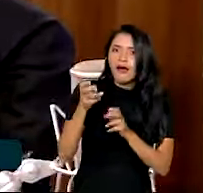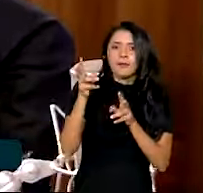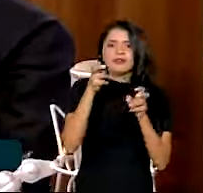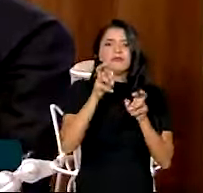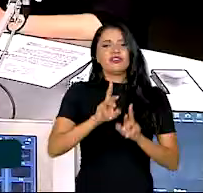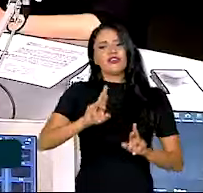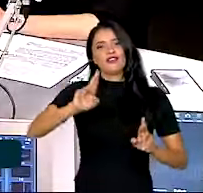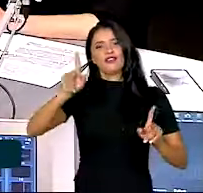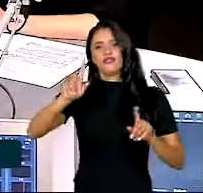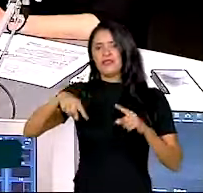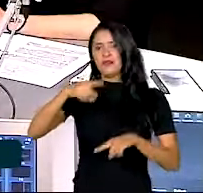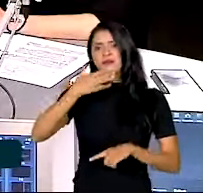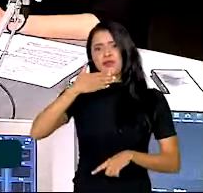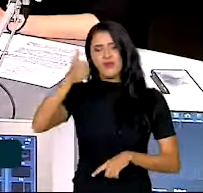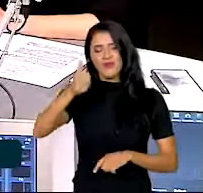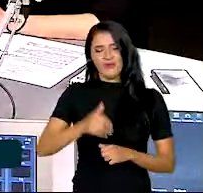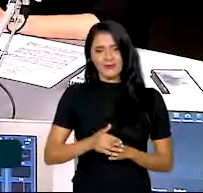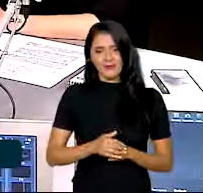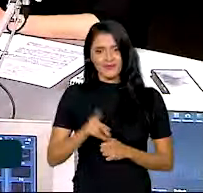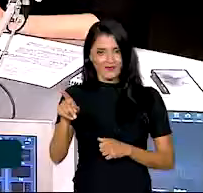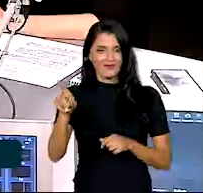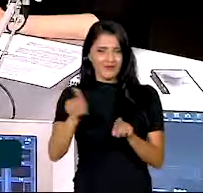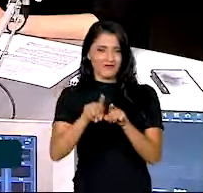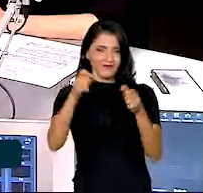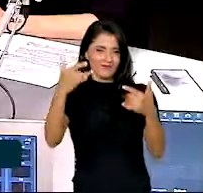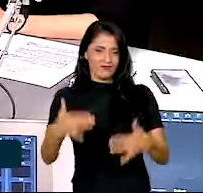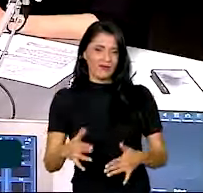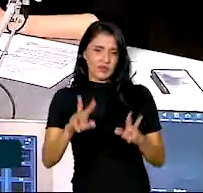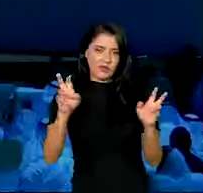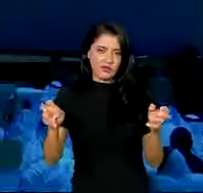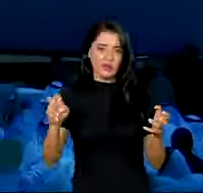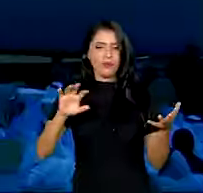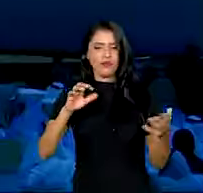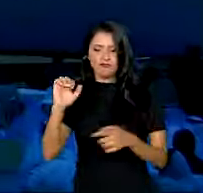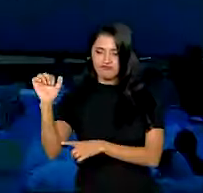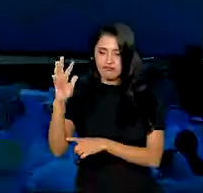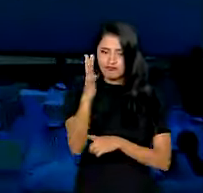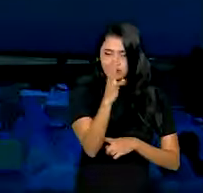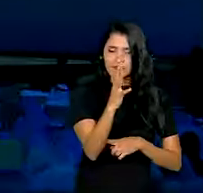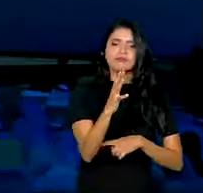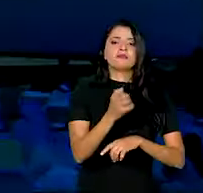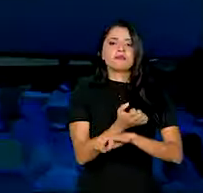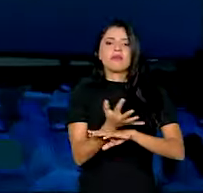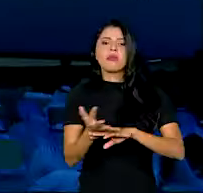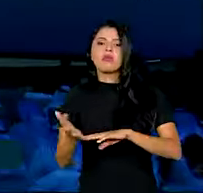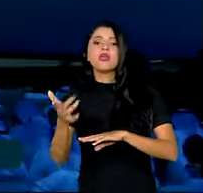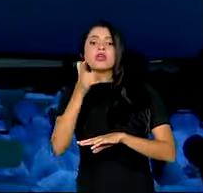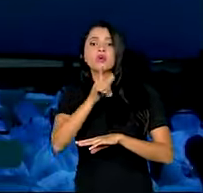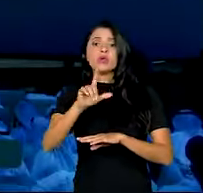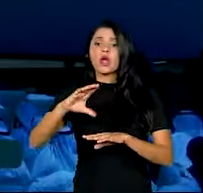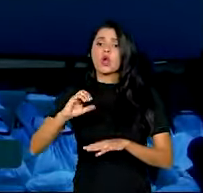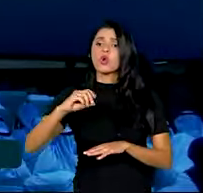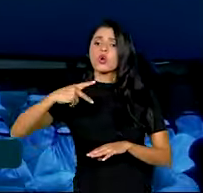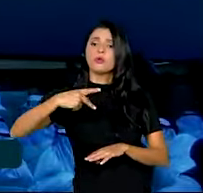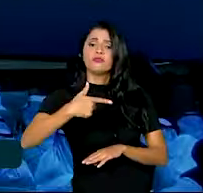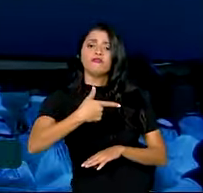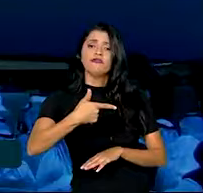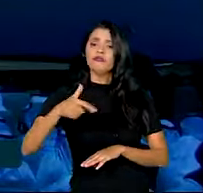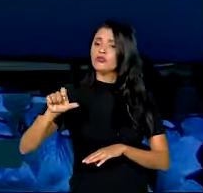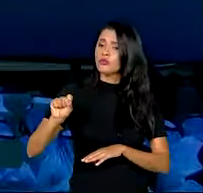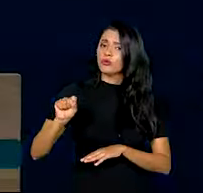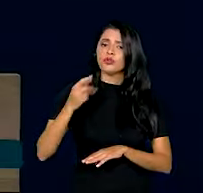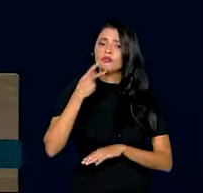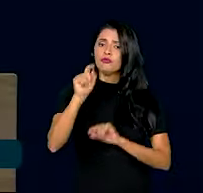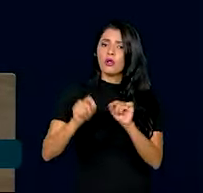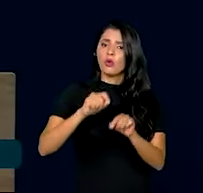no dia a dia. O ministro também comentou sobre meio ambiente e a COP28. Segundo ele, o Brasil se